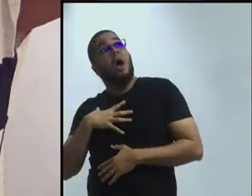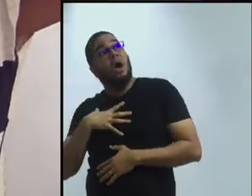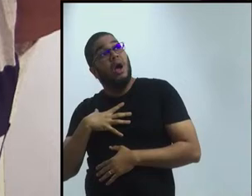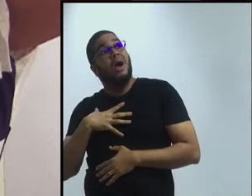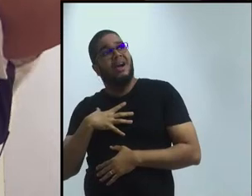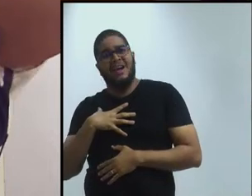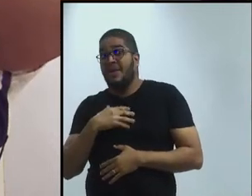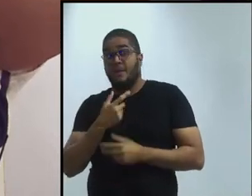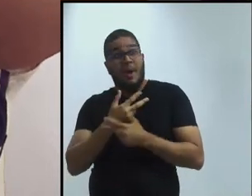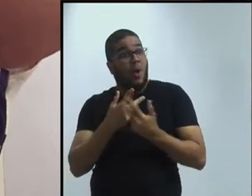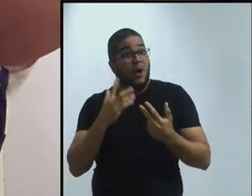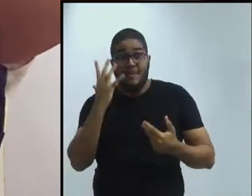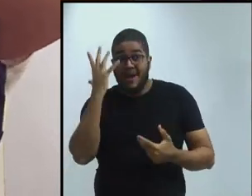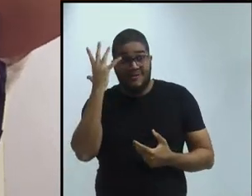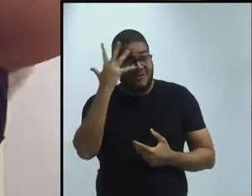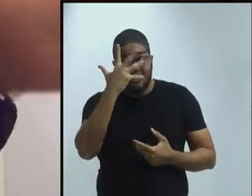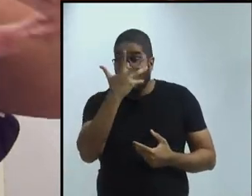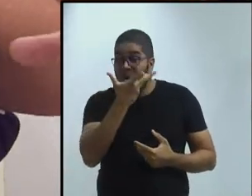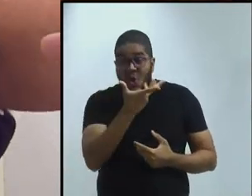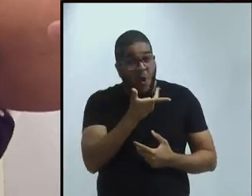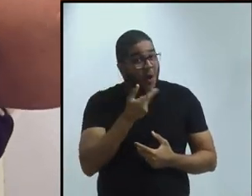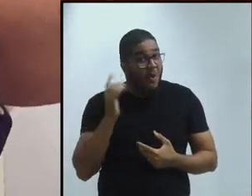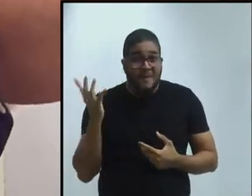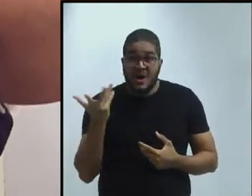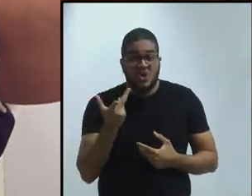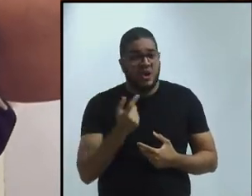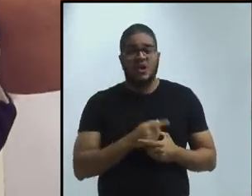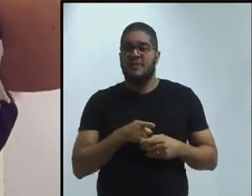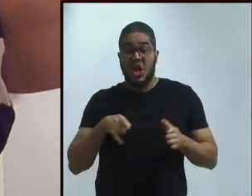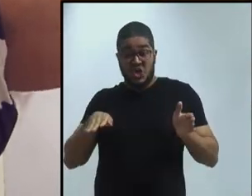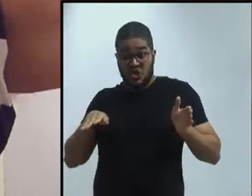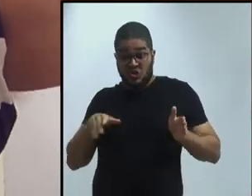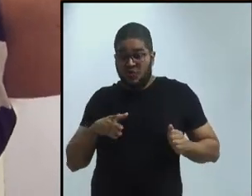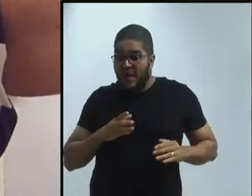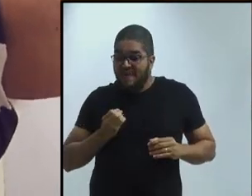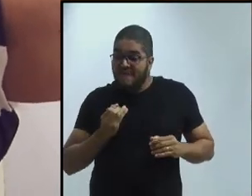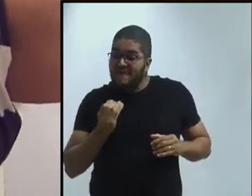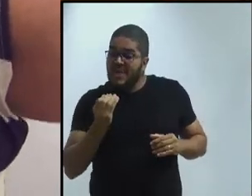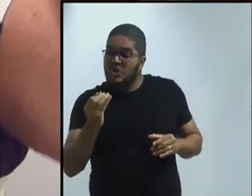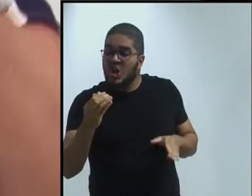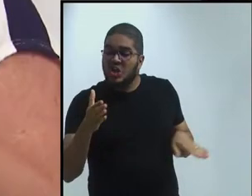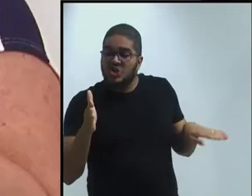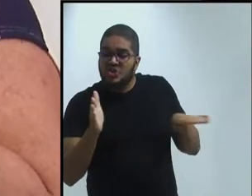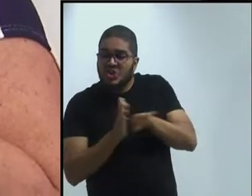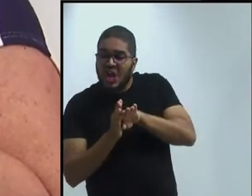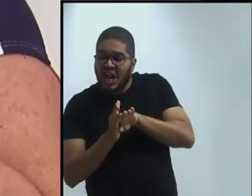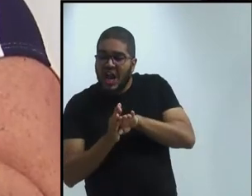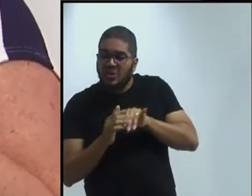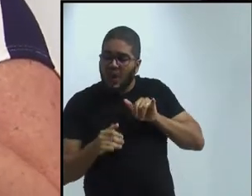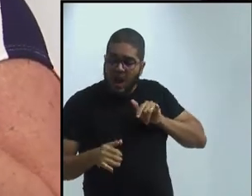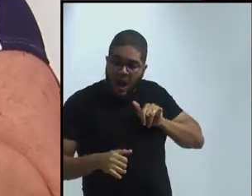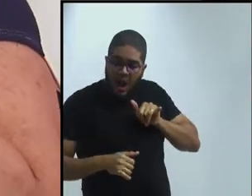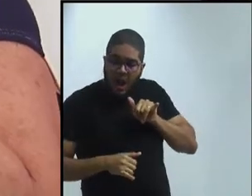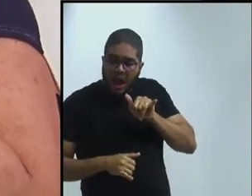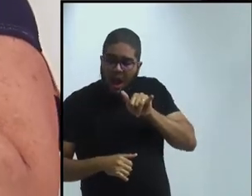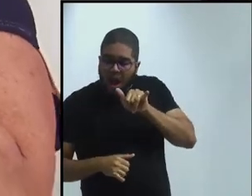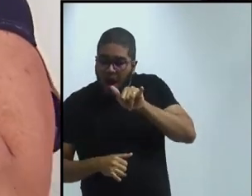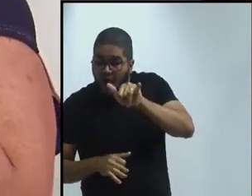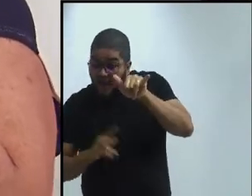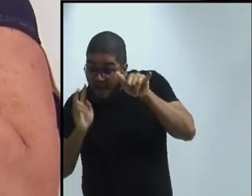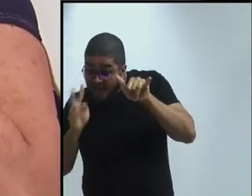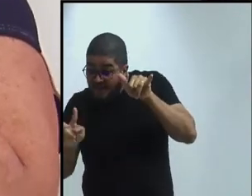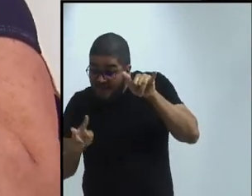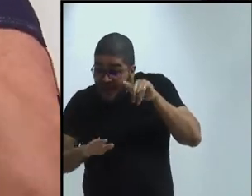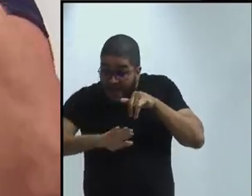chegando no Chile, você vê aquela cordilheira, enorme aquela neve. E aí eu pensei assim, meu Deus, eu